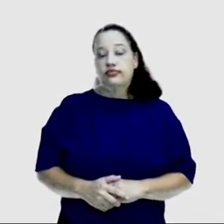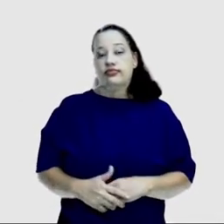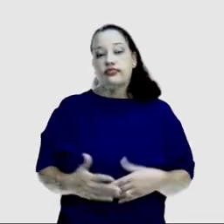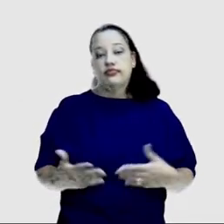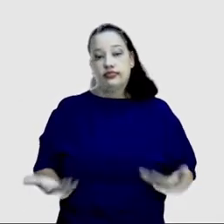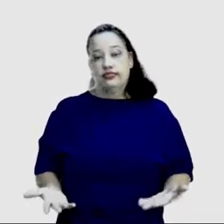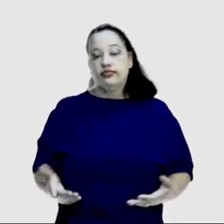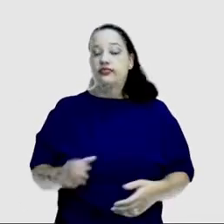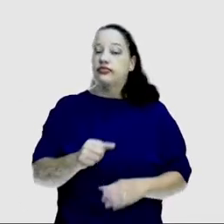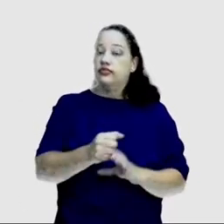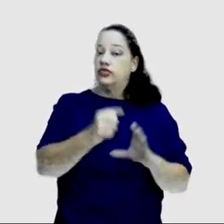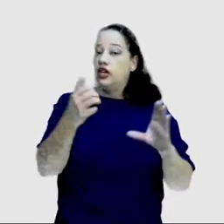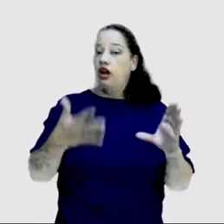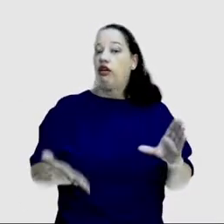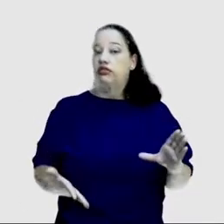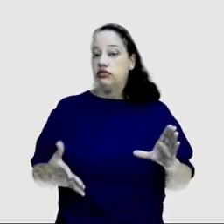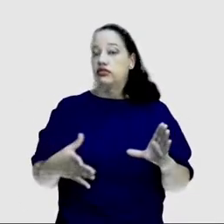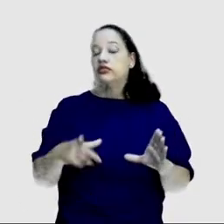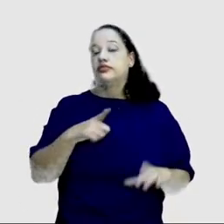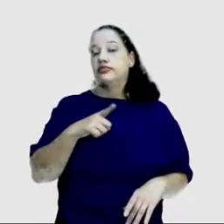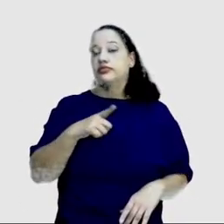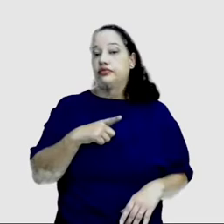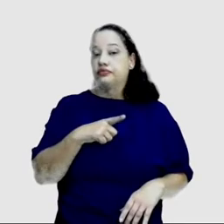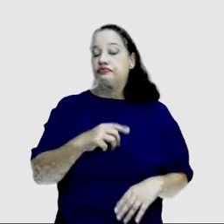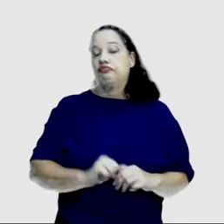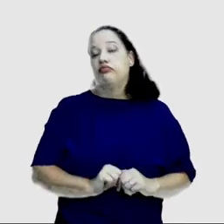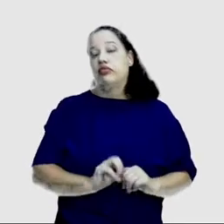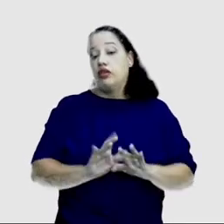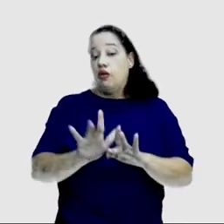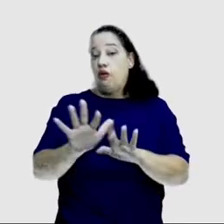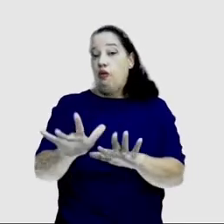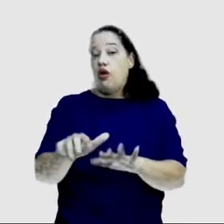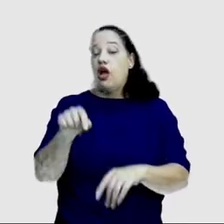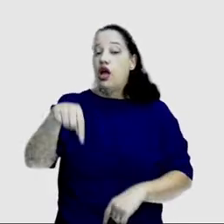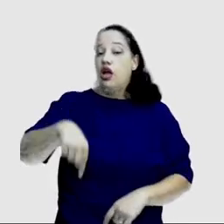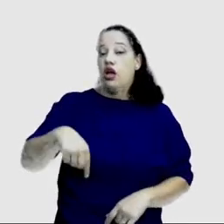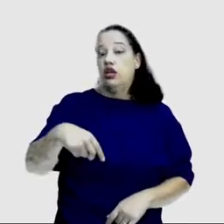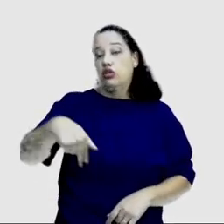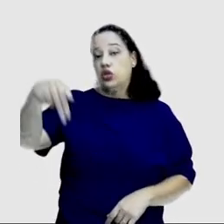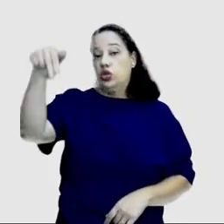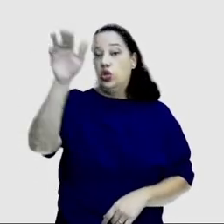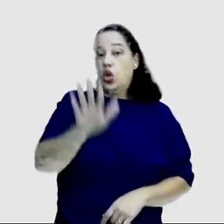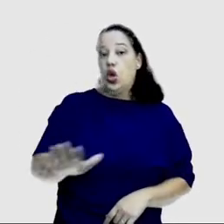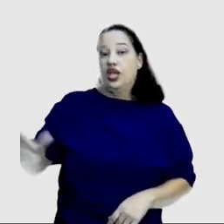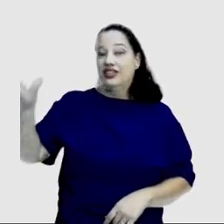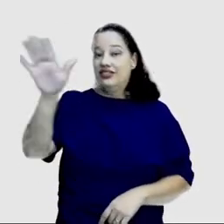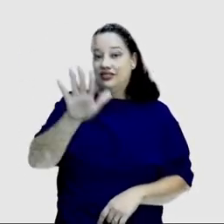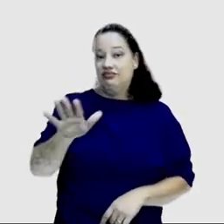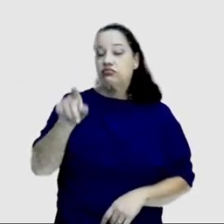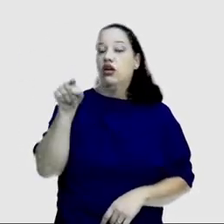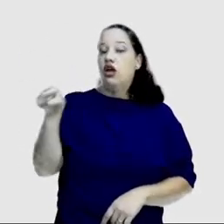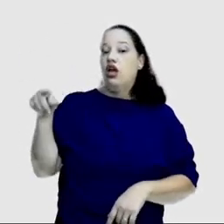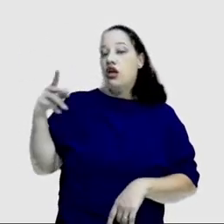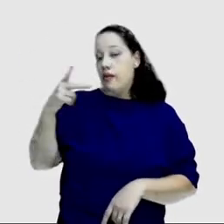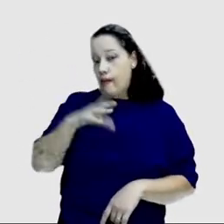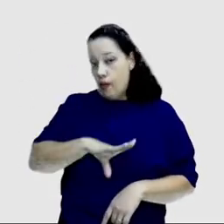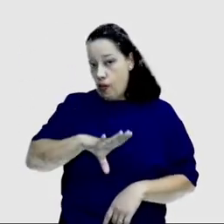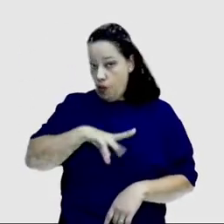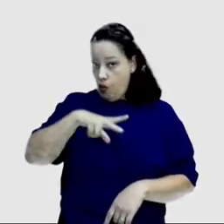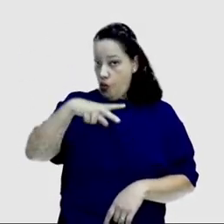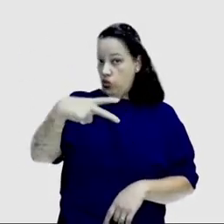E essas características da ocupação? O Nordeste foi a primeira região brasileira a ser colonizada pelos portugueses.